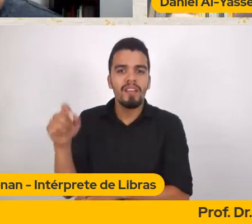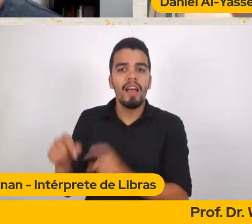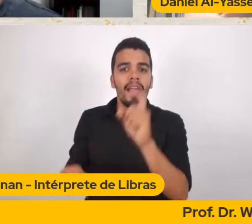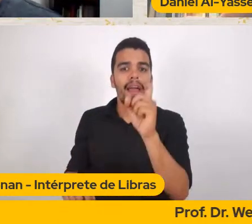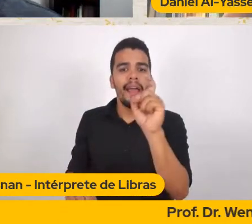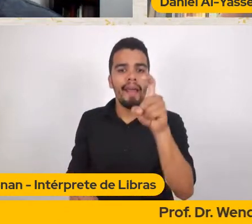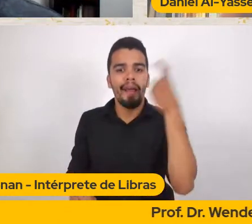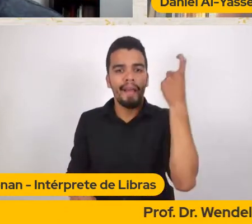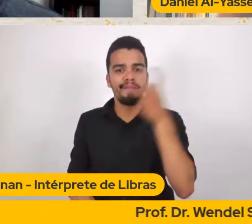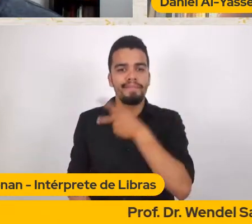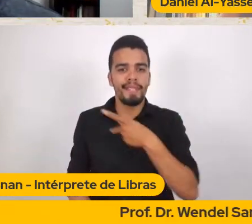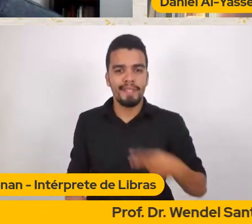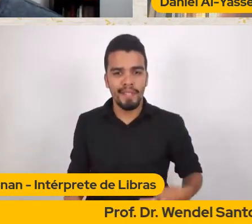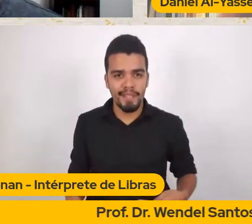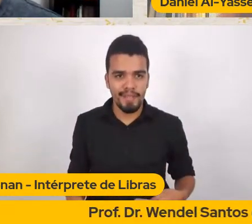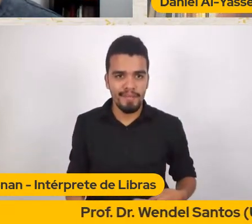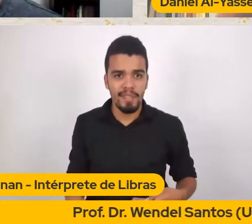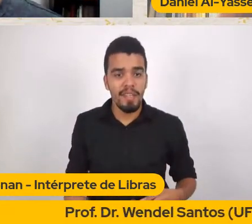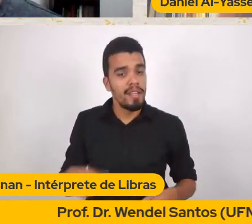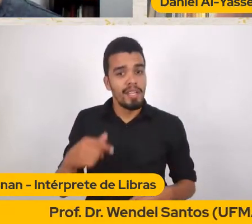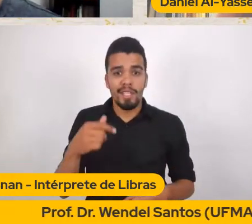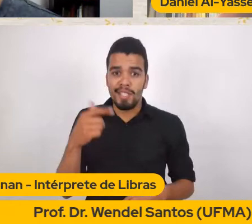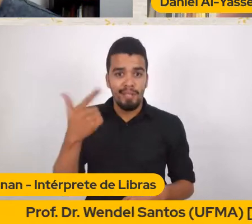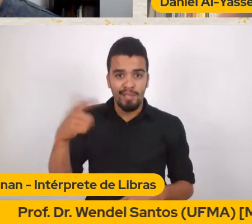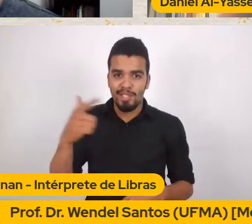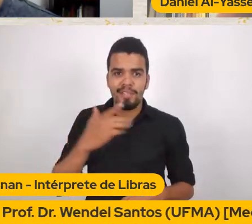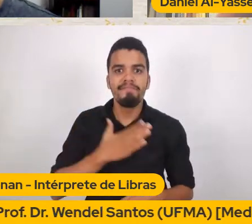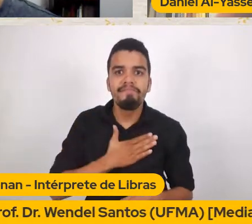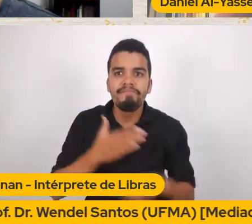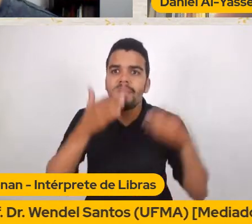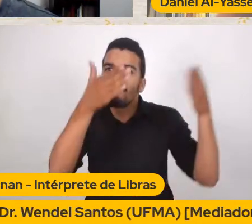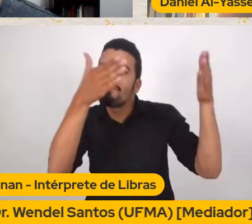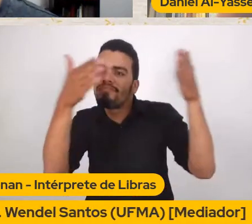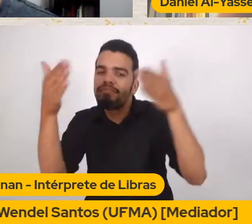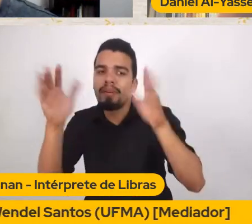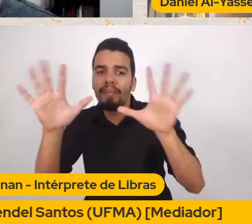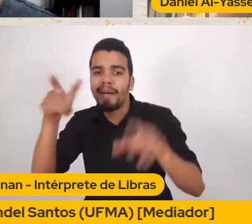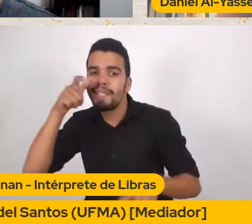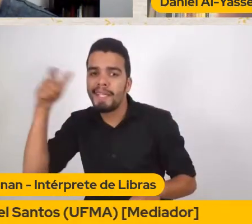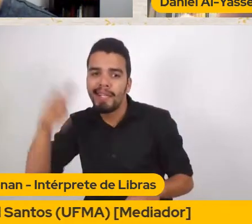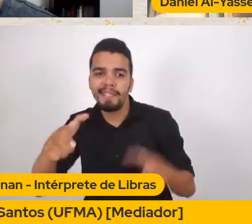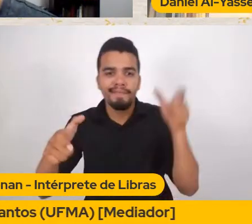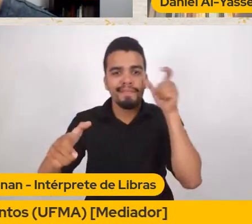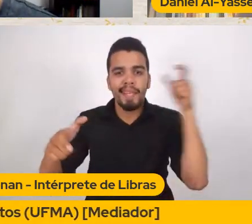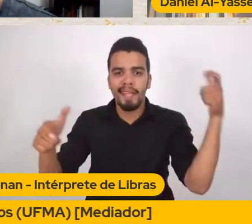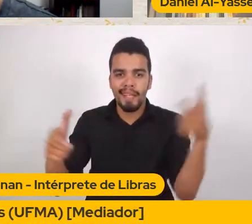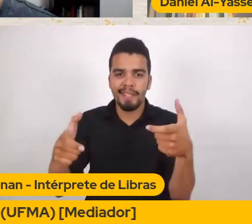os interesses São absolutamente Os mesmos Claro